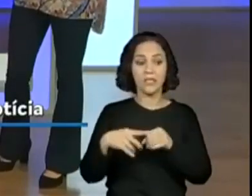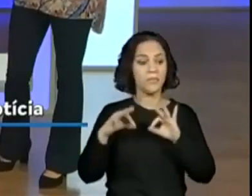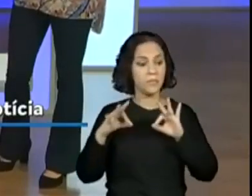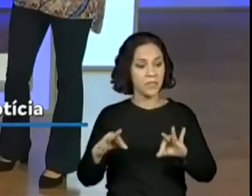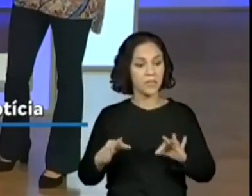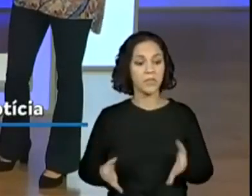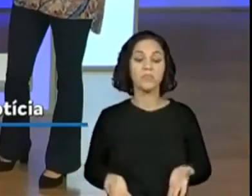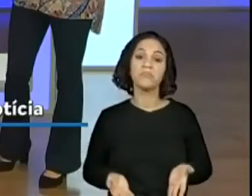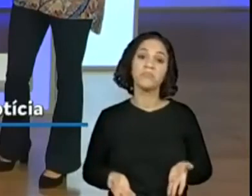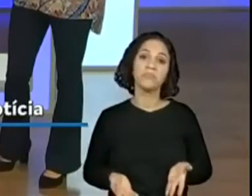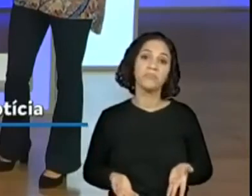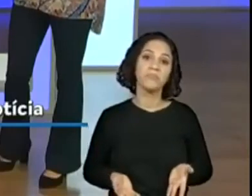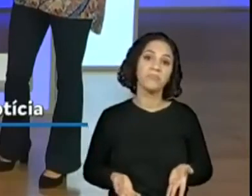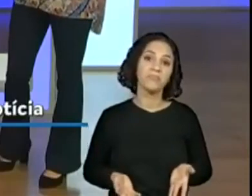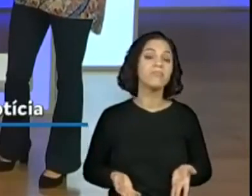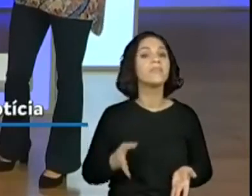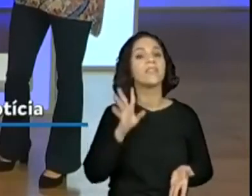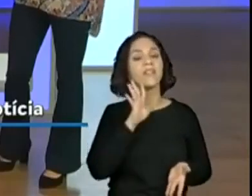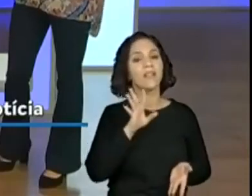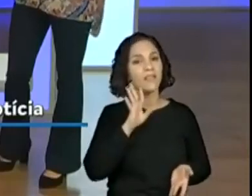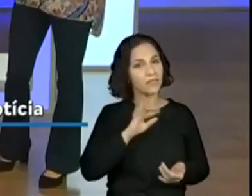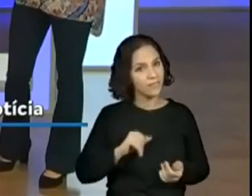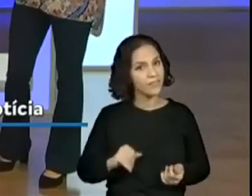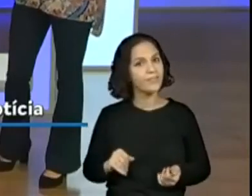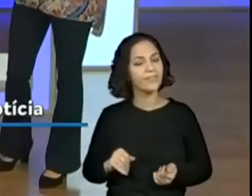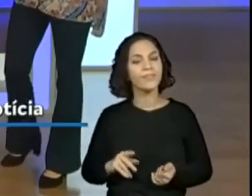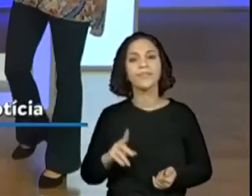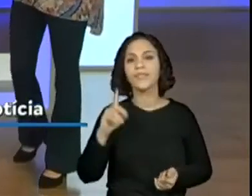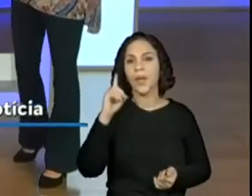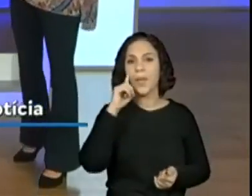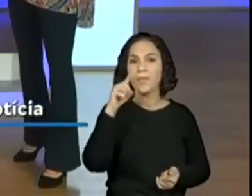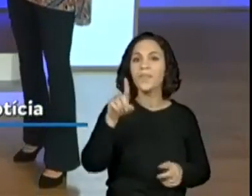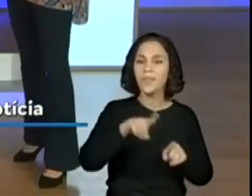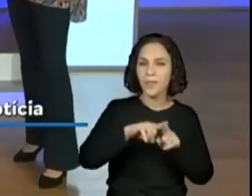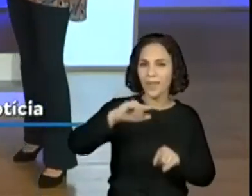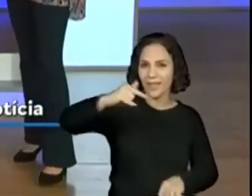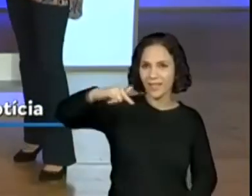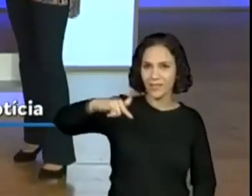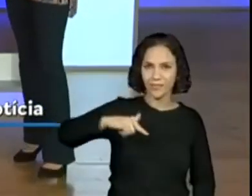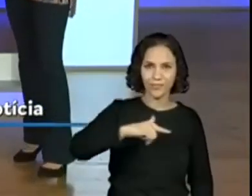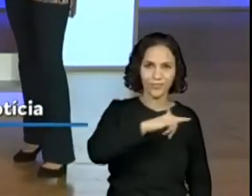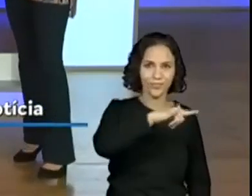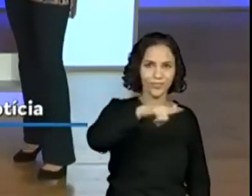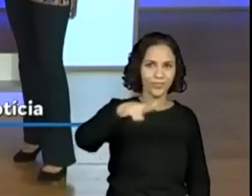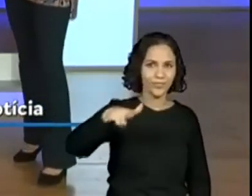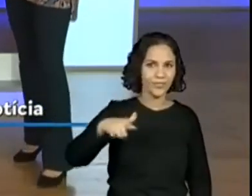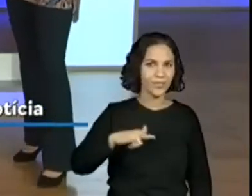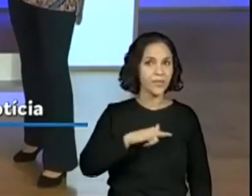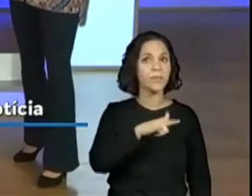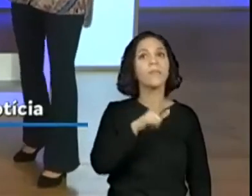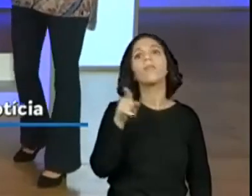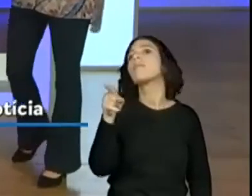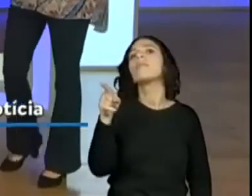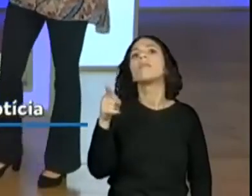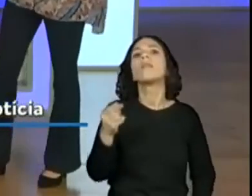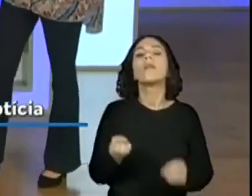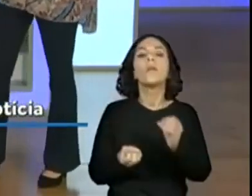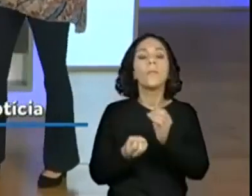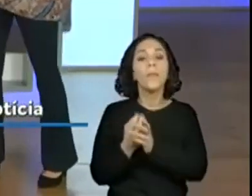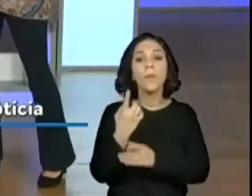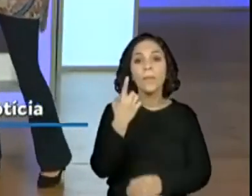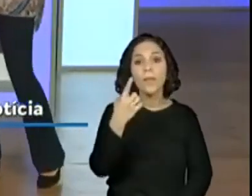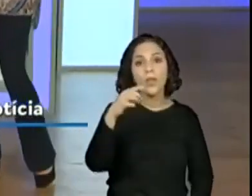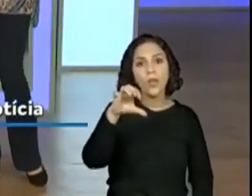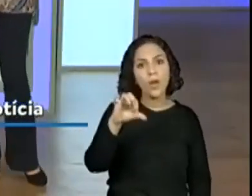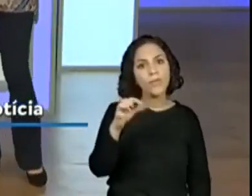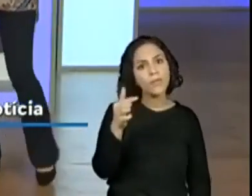olhar lá no texto. Hum, legal. Olhando a questão do drone também, né? O drone, só de curiosidade, ele surgiu ali em 1977. Então,